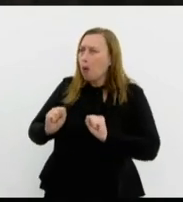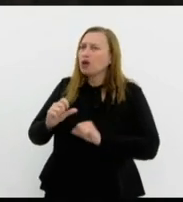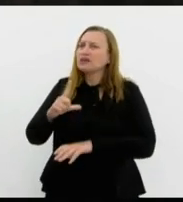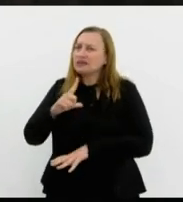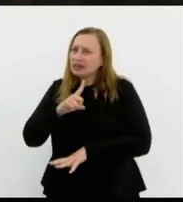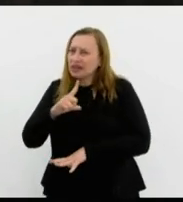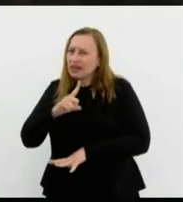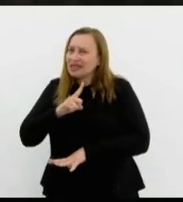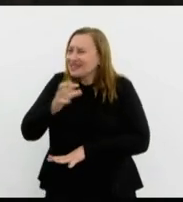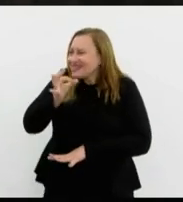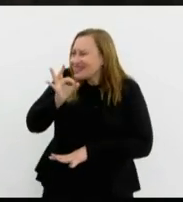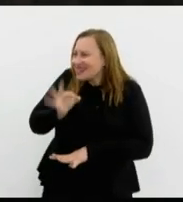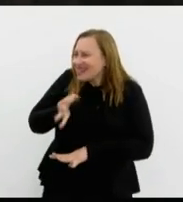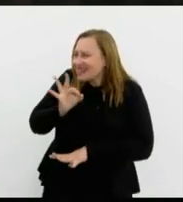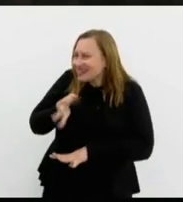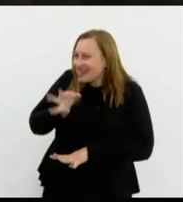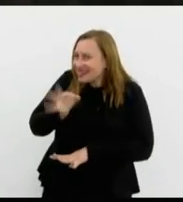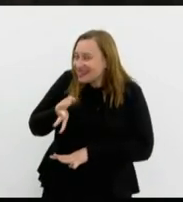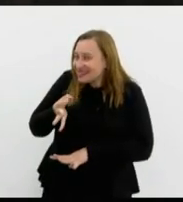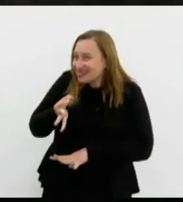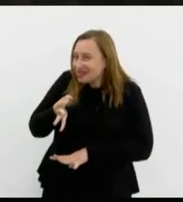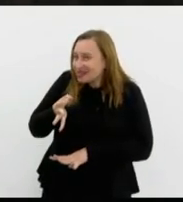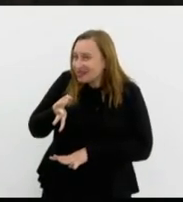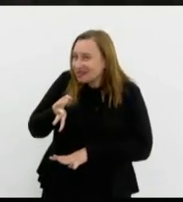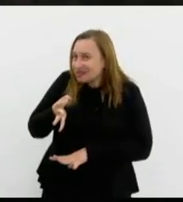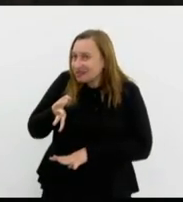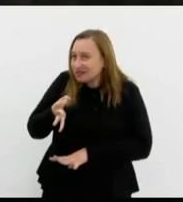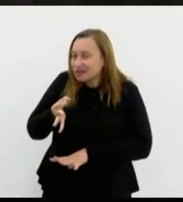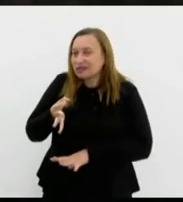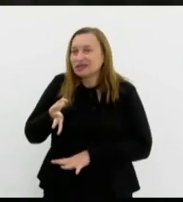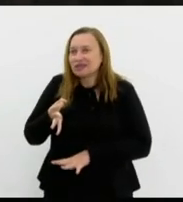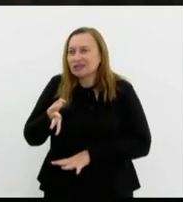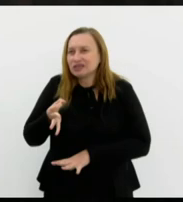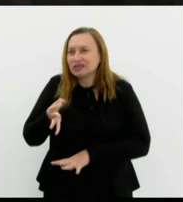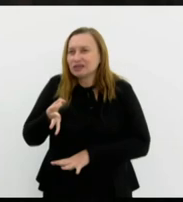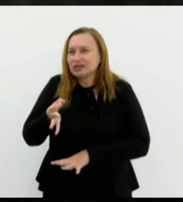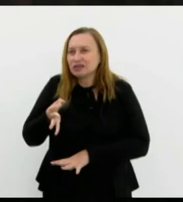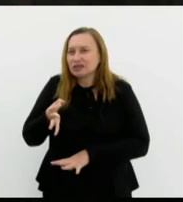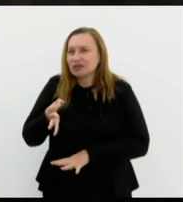exata do que foi o genocídio.